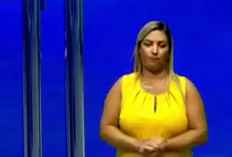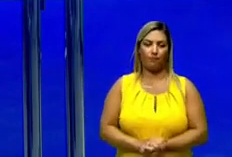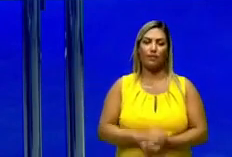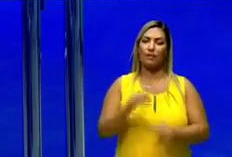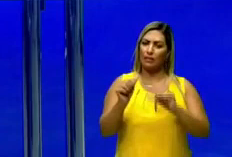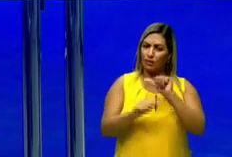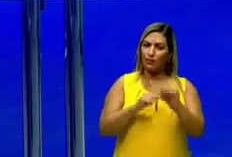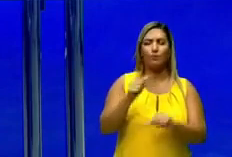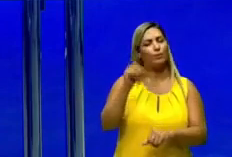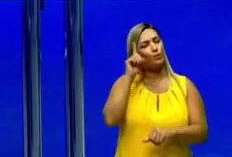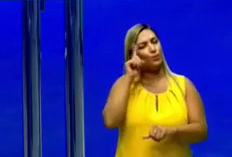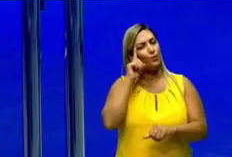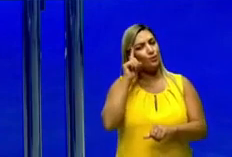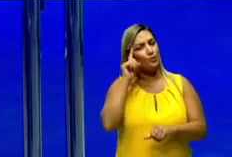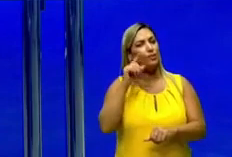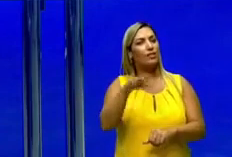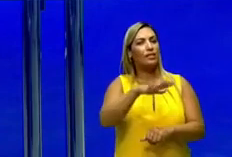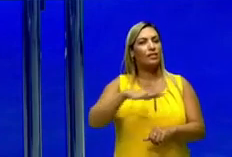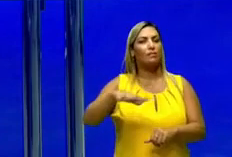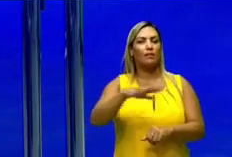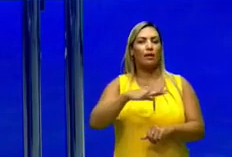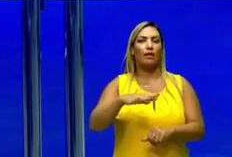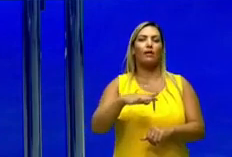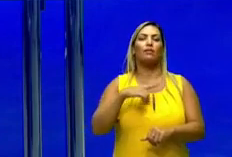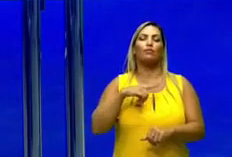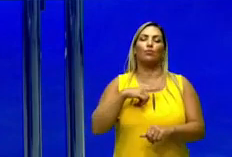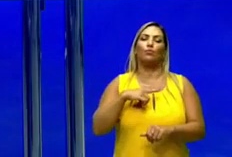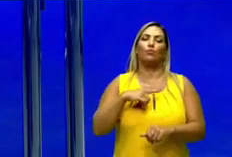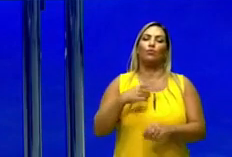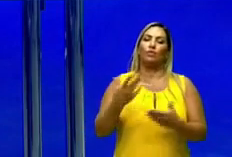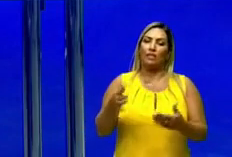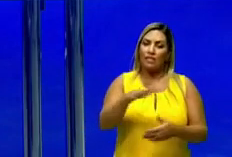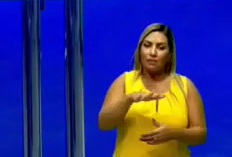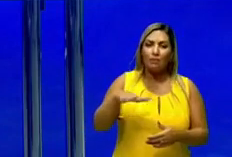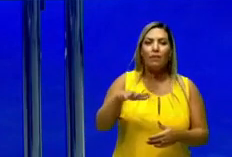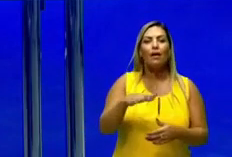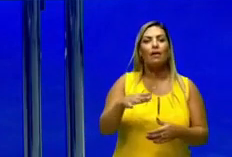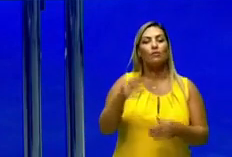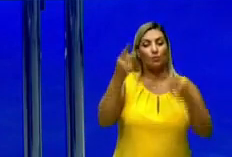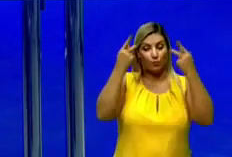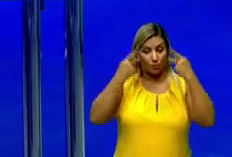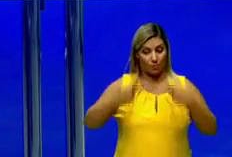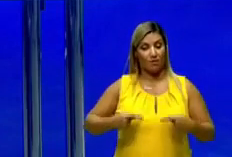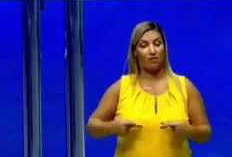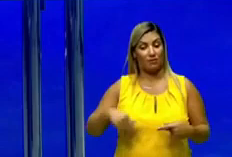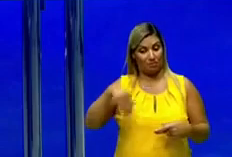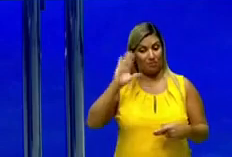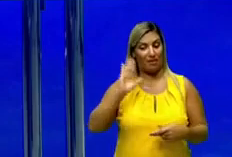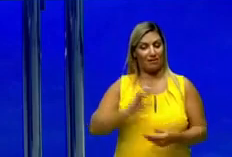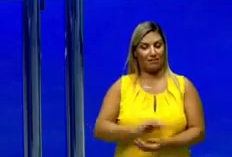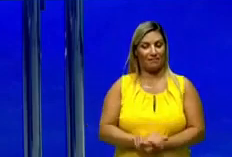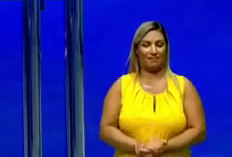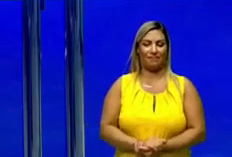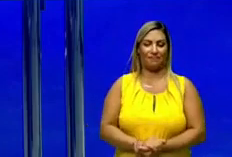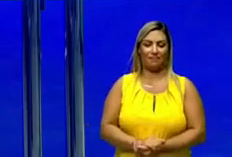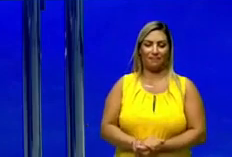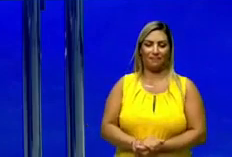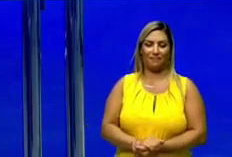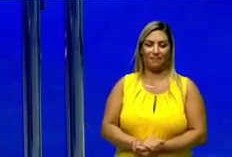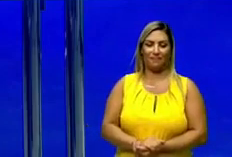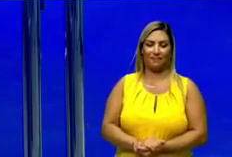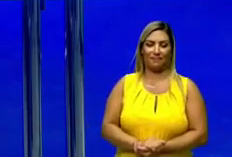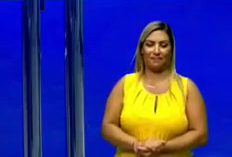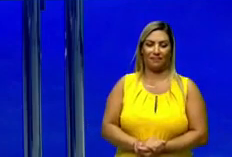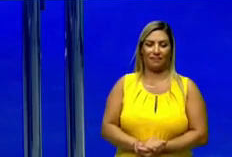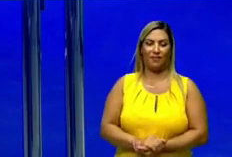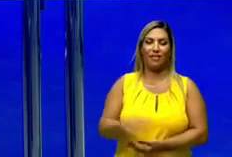transformando cada vez mais em espaços antrópicos, ou seja, espaços humanizados. Beleza? Também podendo ser chamado